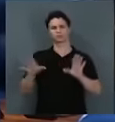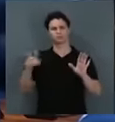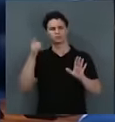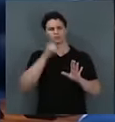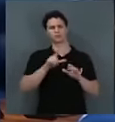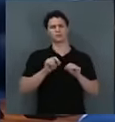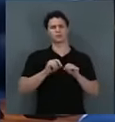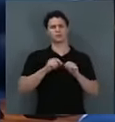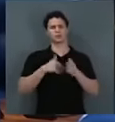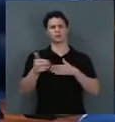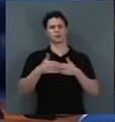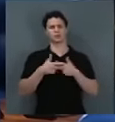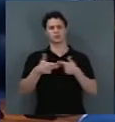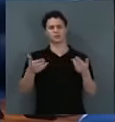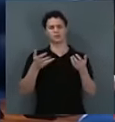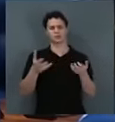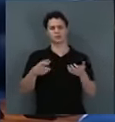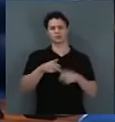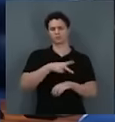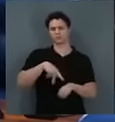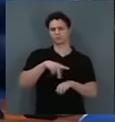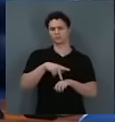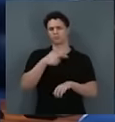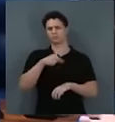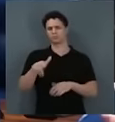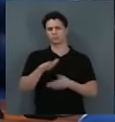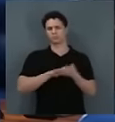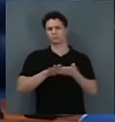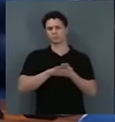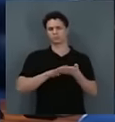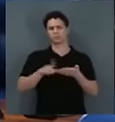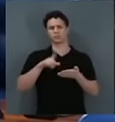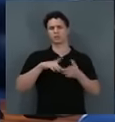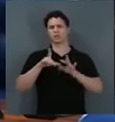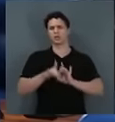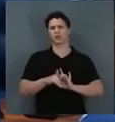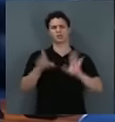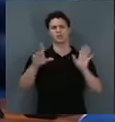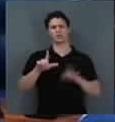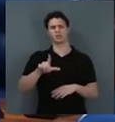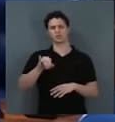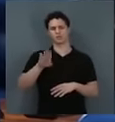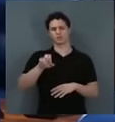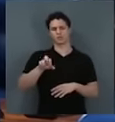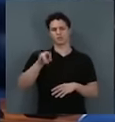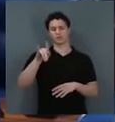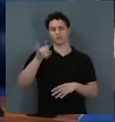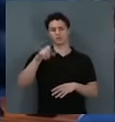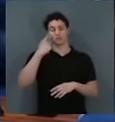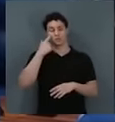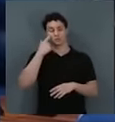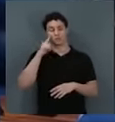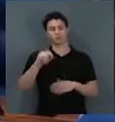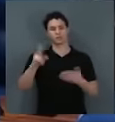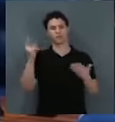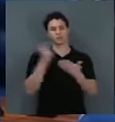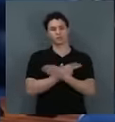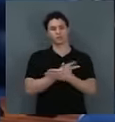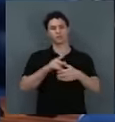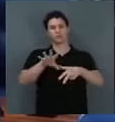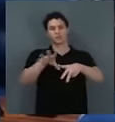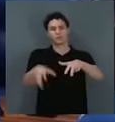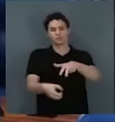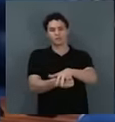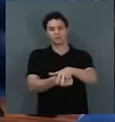o que quer no nosso país, não tem, está com toda a liberdade. Olha o que aconteceu com a corrupção com a